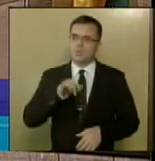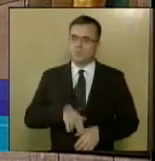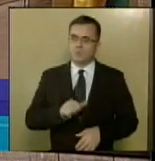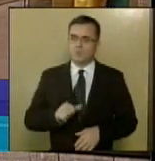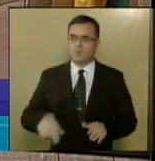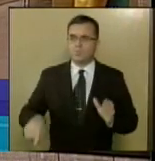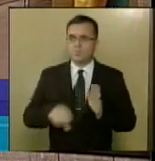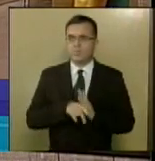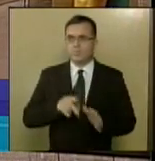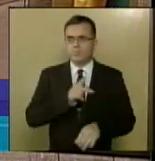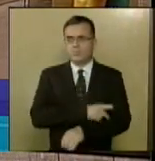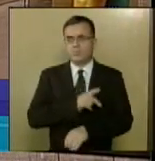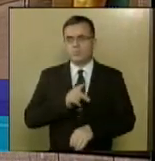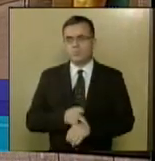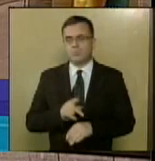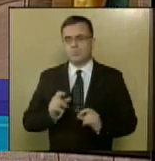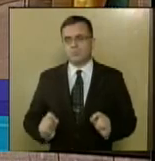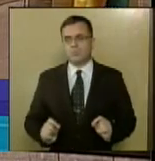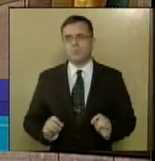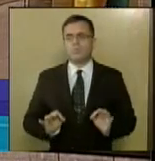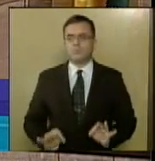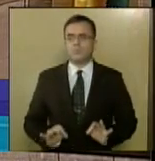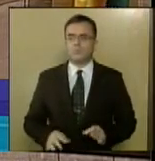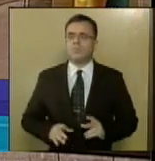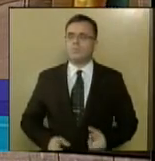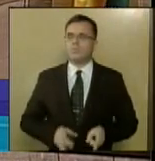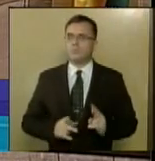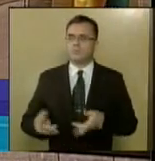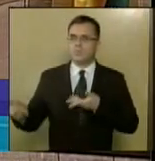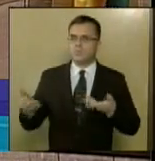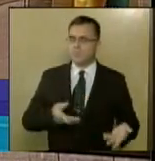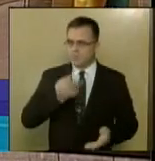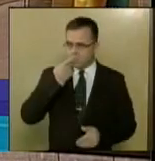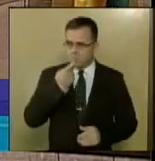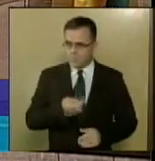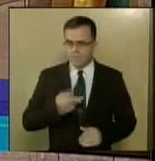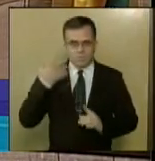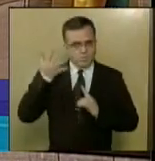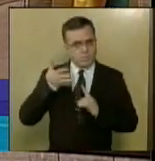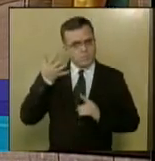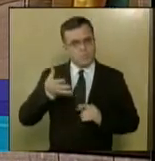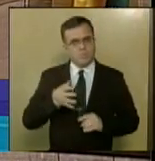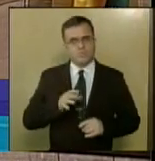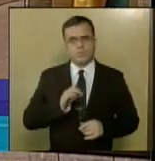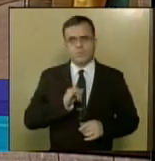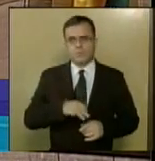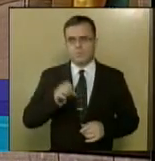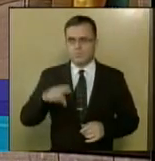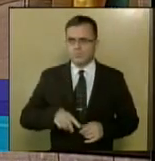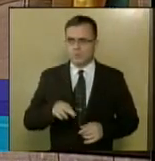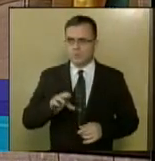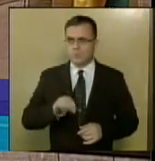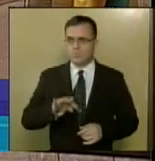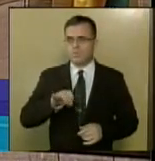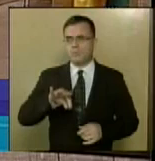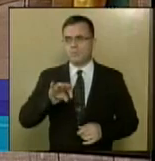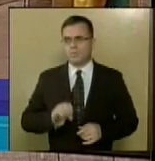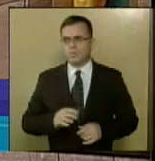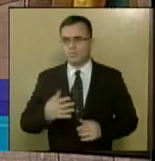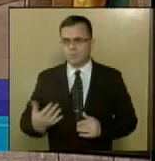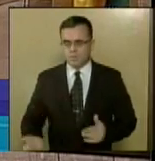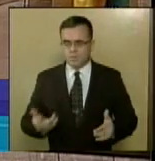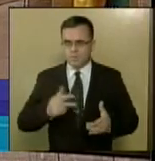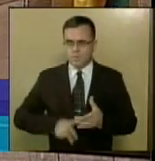pedagógico. seguida, a senhora presidente concedeu a palavra ao palestrante, o senhor José Roberto dos Santos, que ocupou a